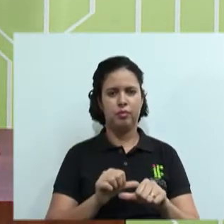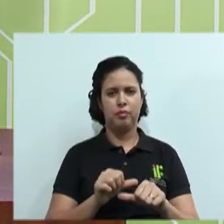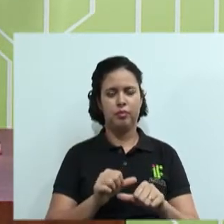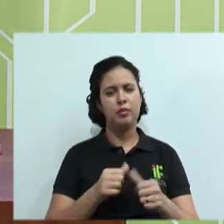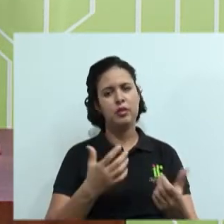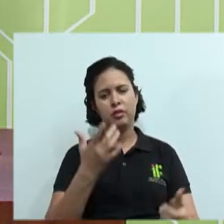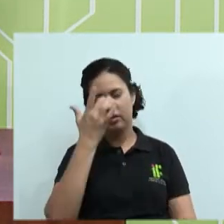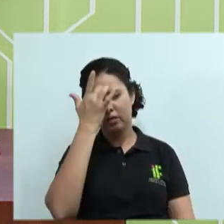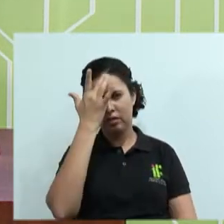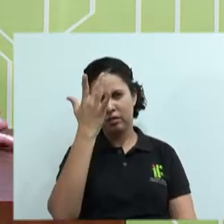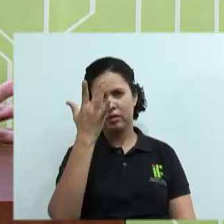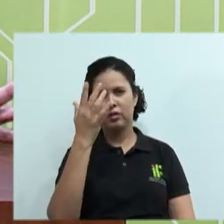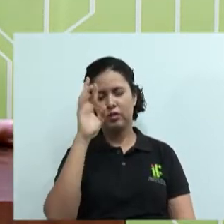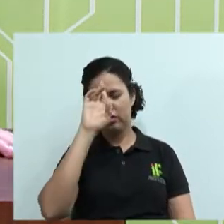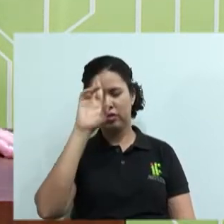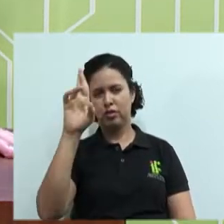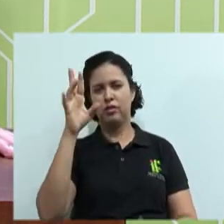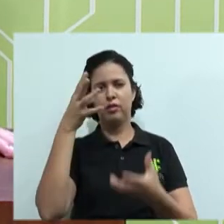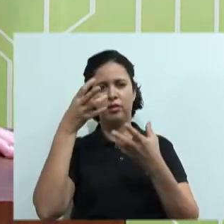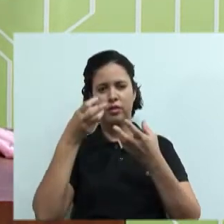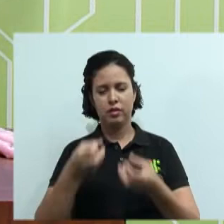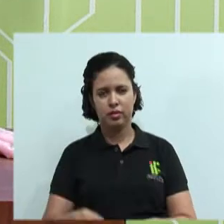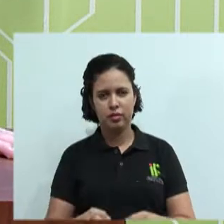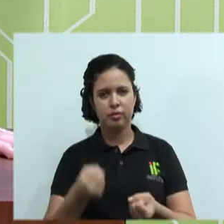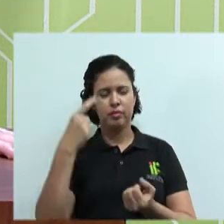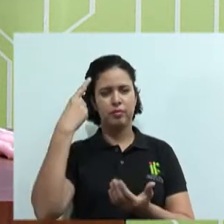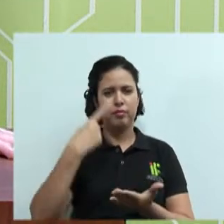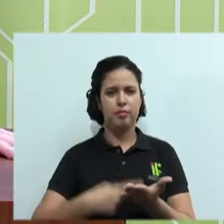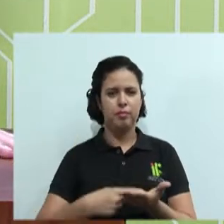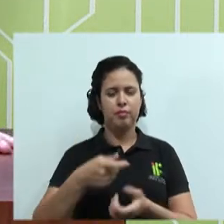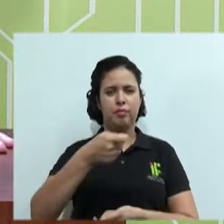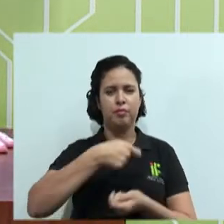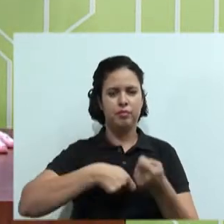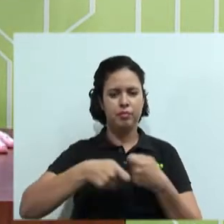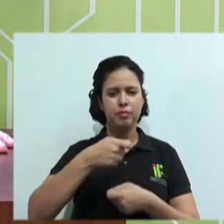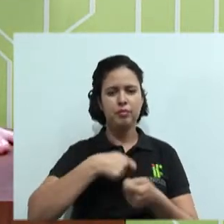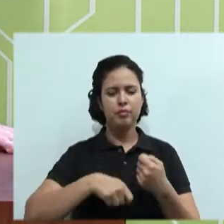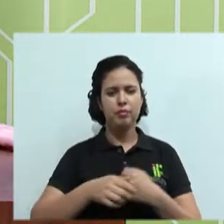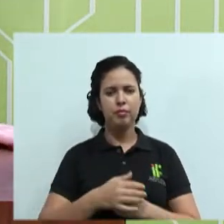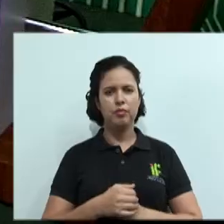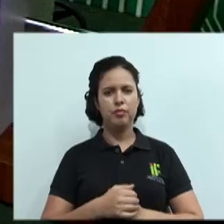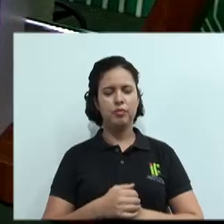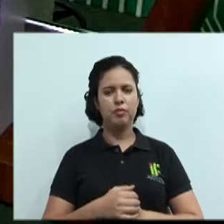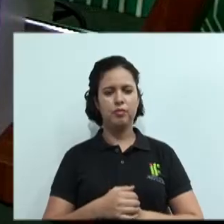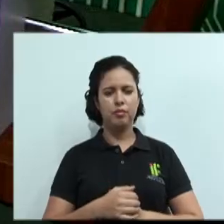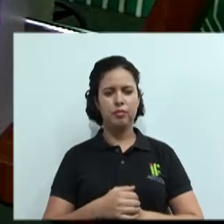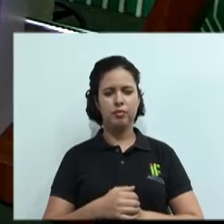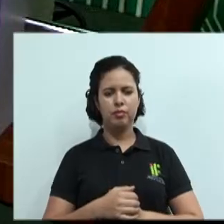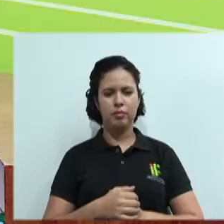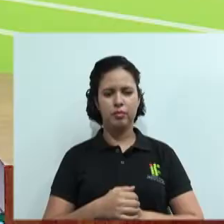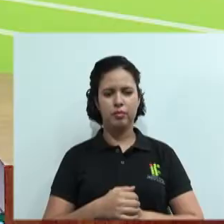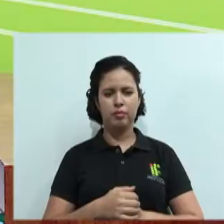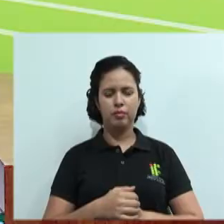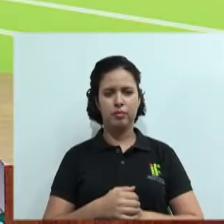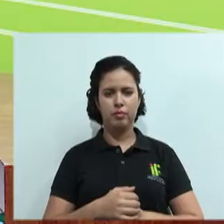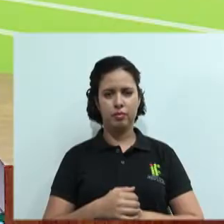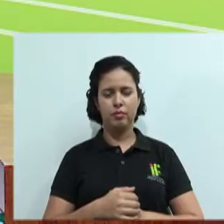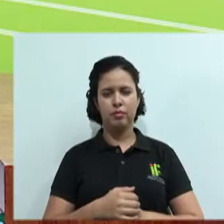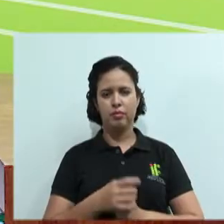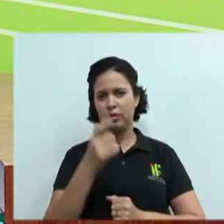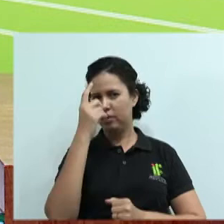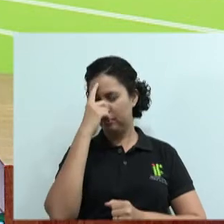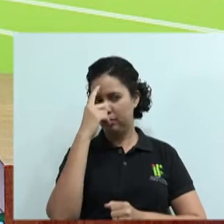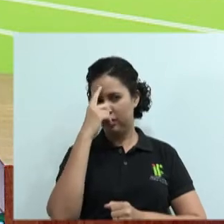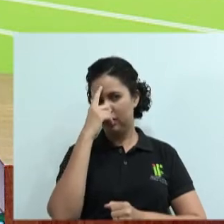facilitou aí a concretização da negociação. Não foi isso, professor Alberto? Foi. E aí você imagina a seguinte